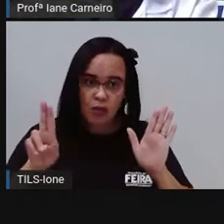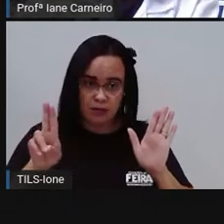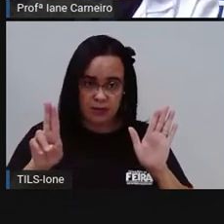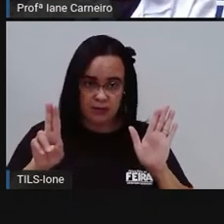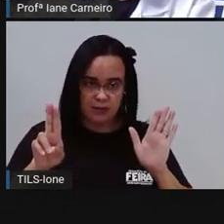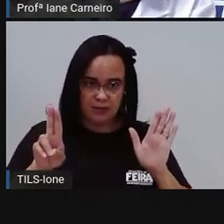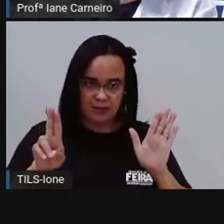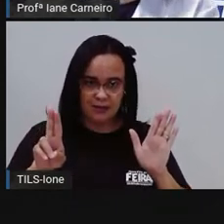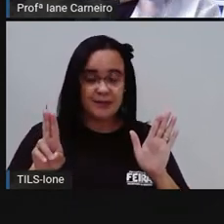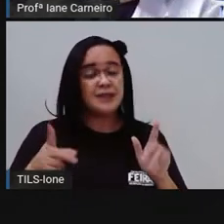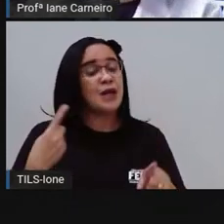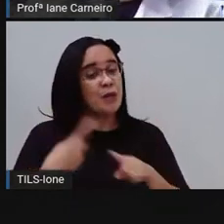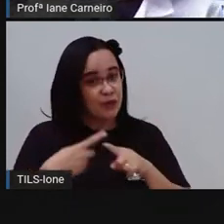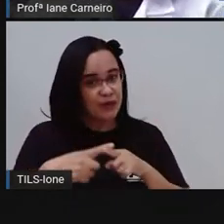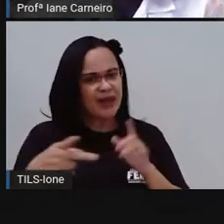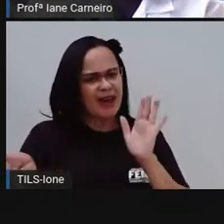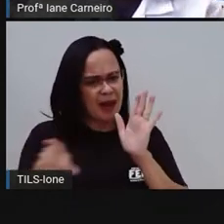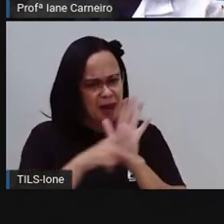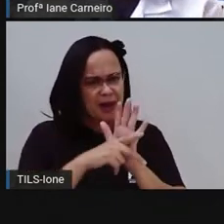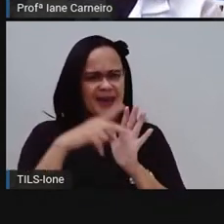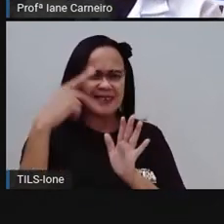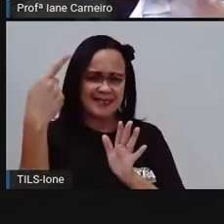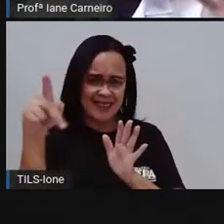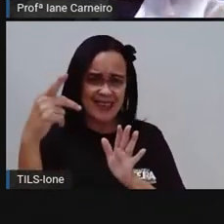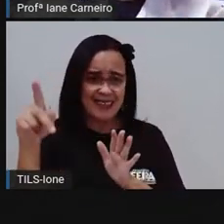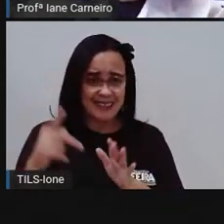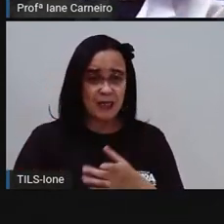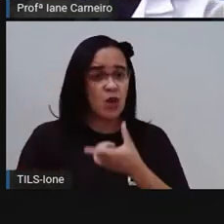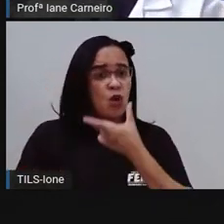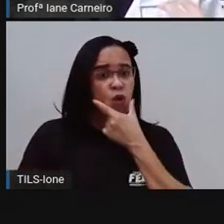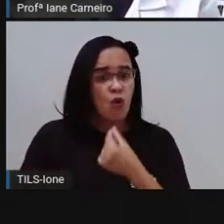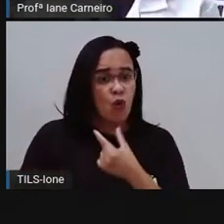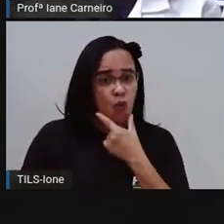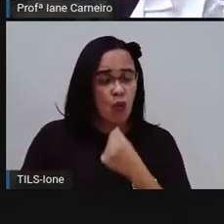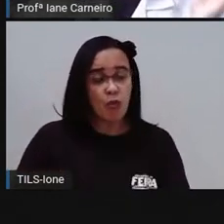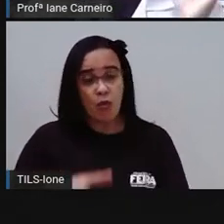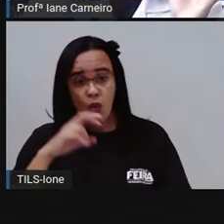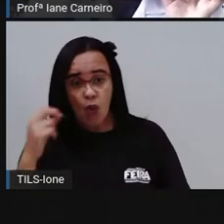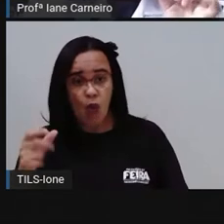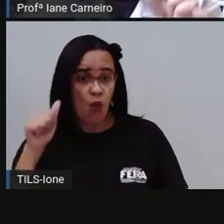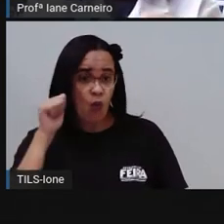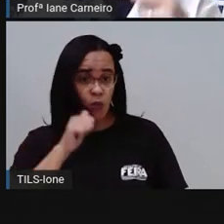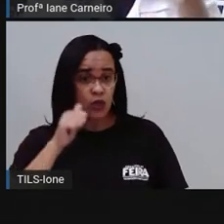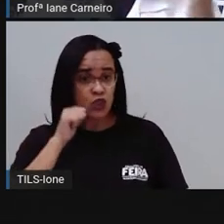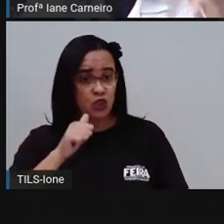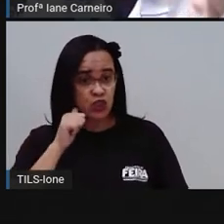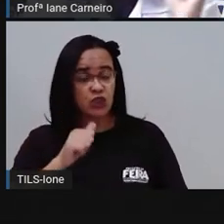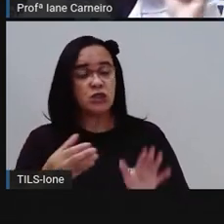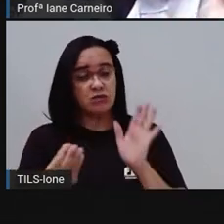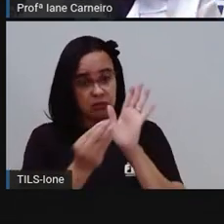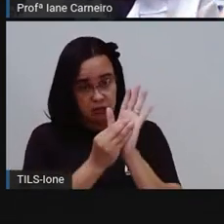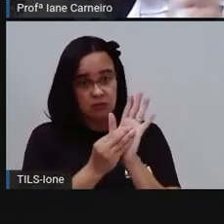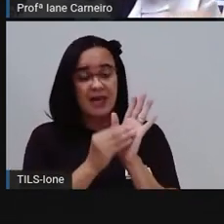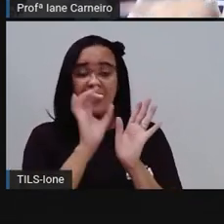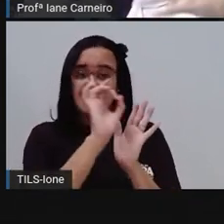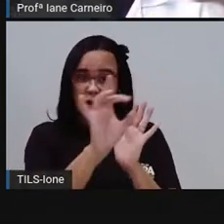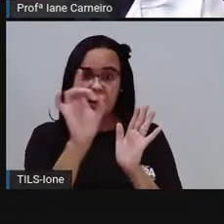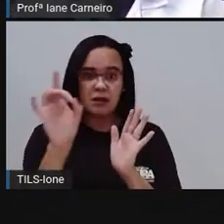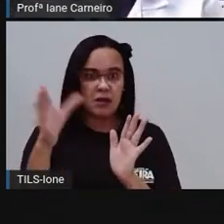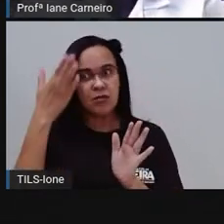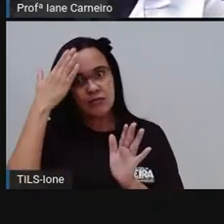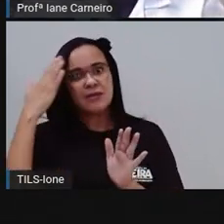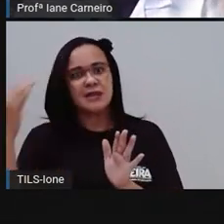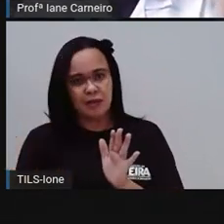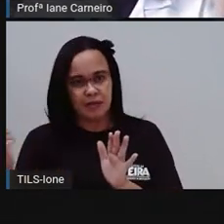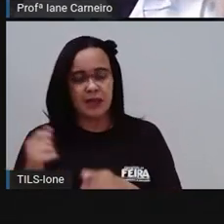roupa íntima, nas roupas de vocês, na farda. Então, coloquem também o nome para cada um saber. se tiver